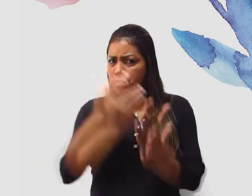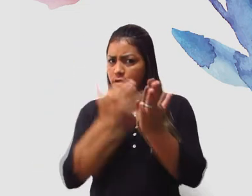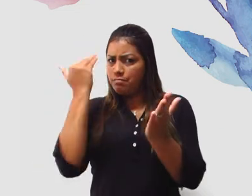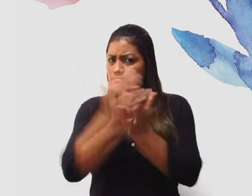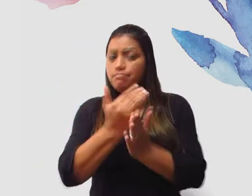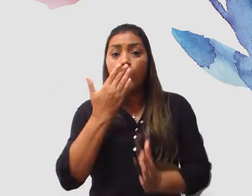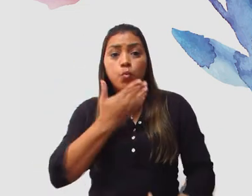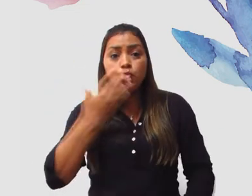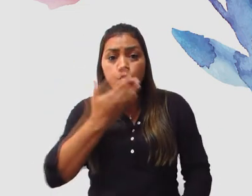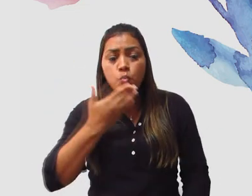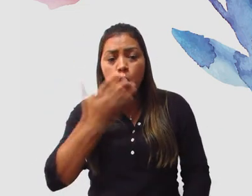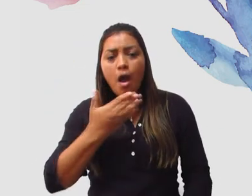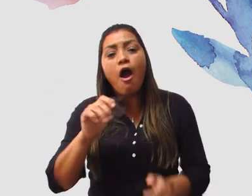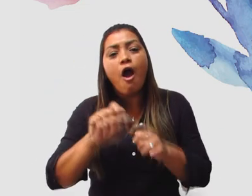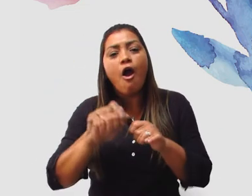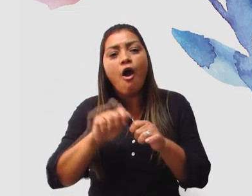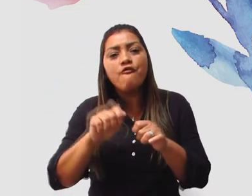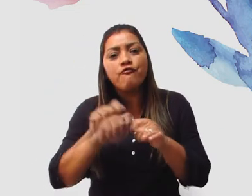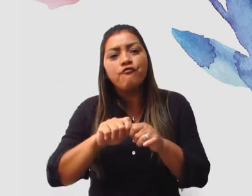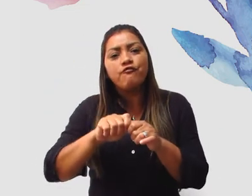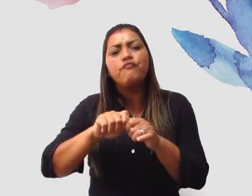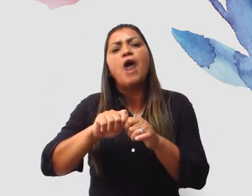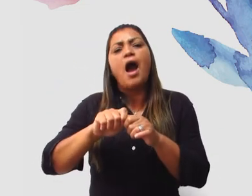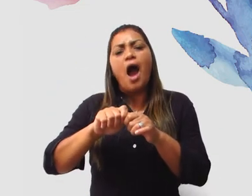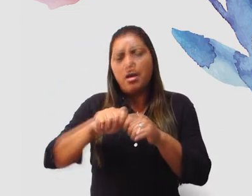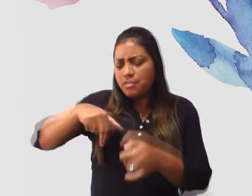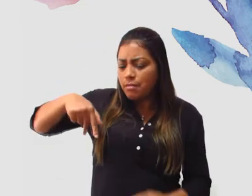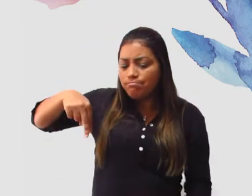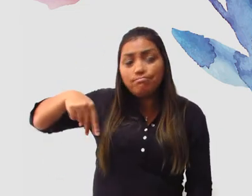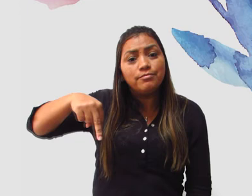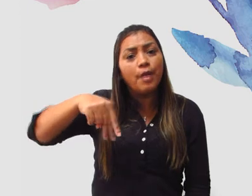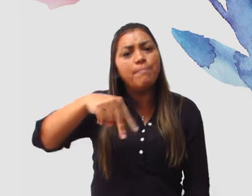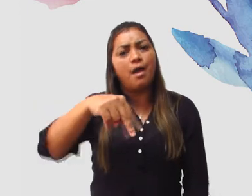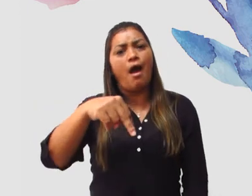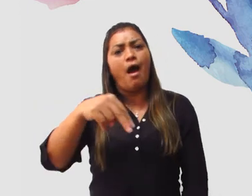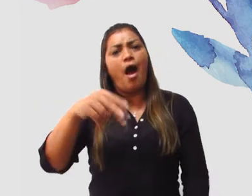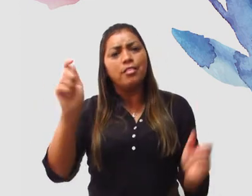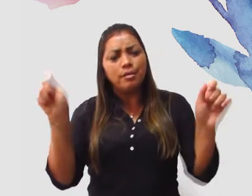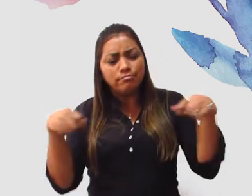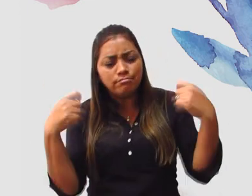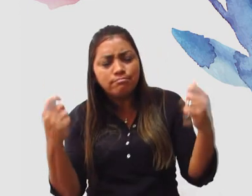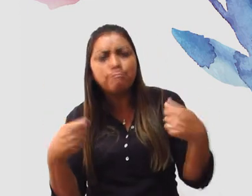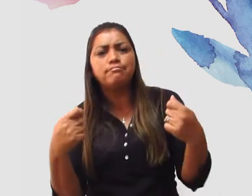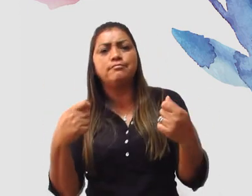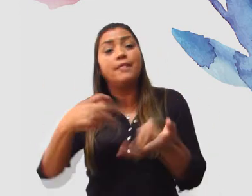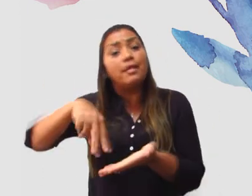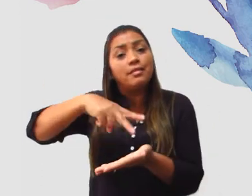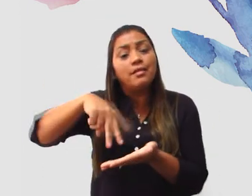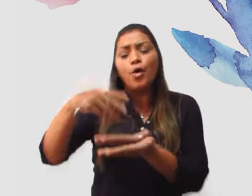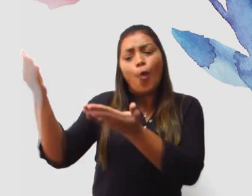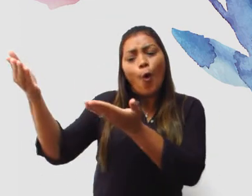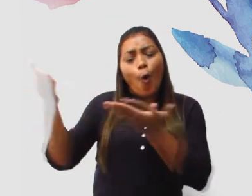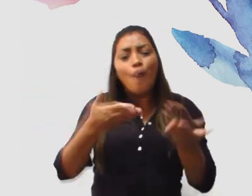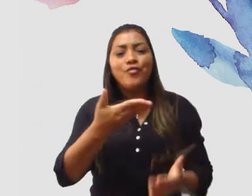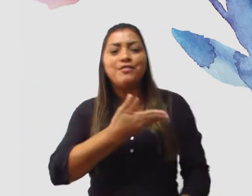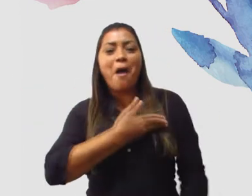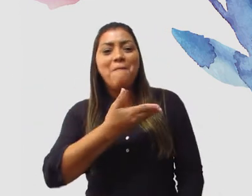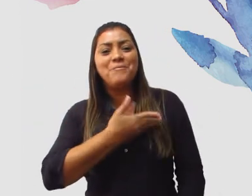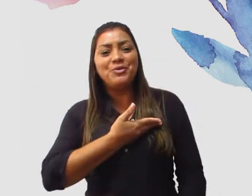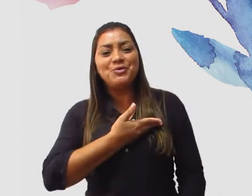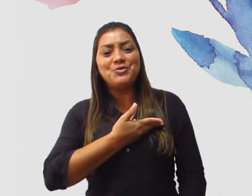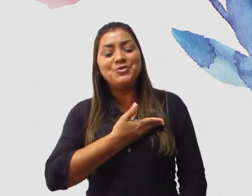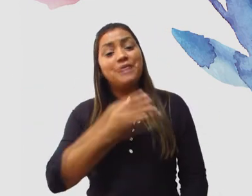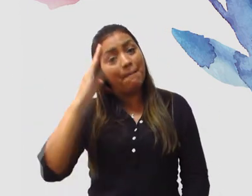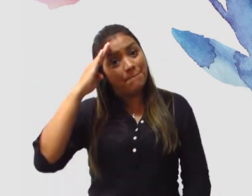evitando o excesso de açúcar. Faça alguma atividade física, tipo caminhada, dança, convide